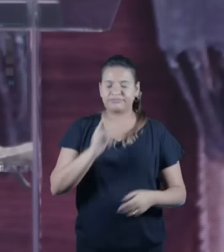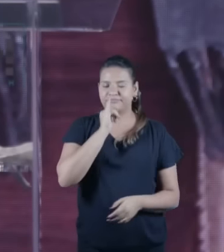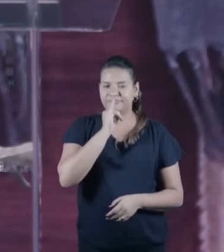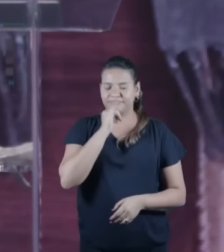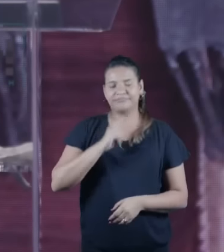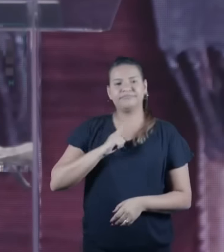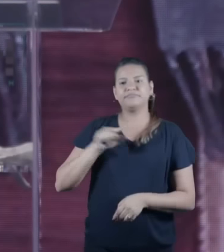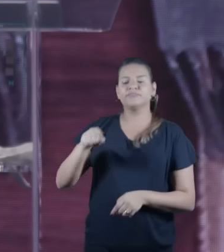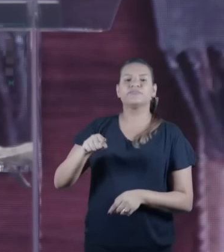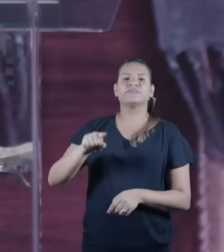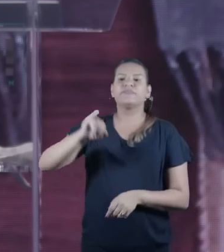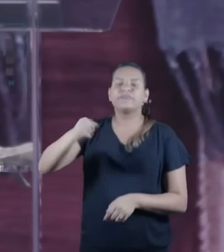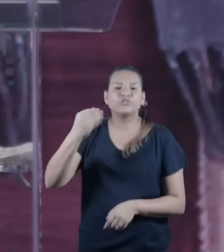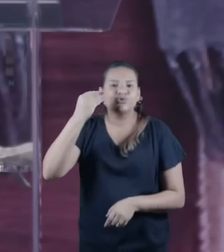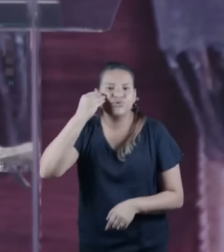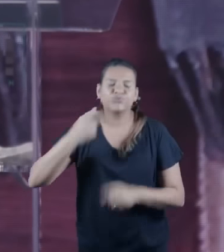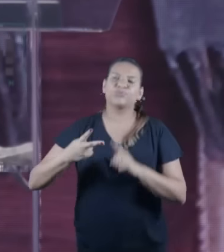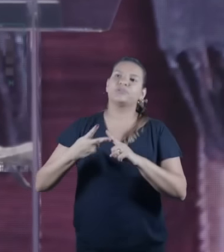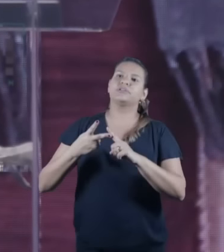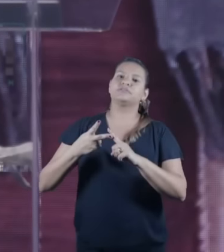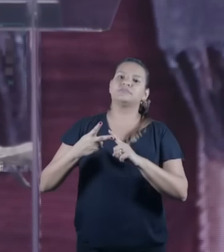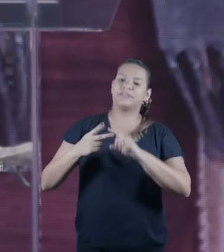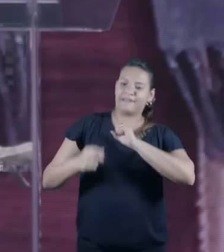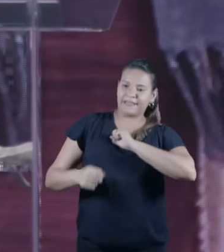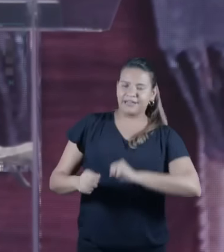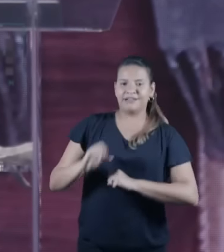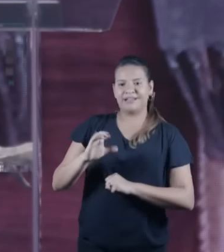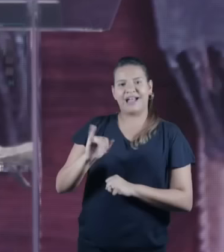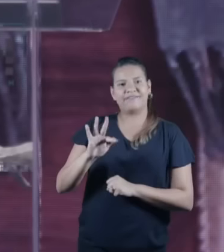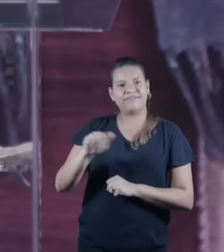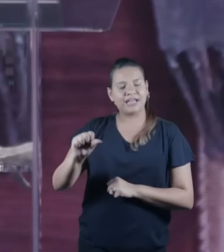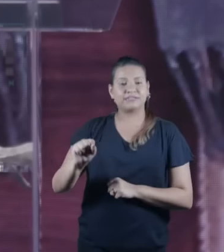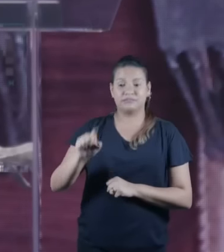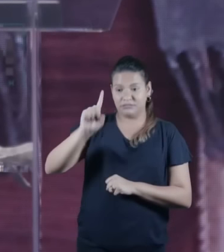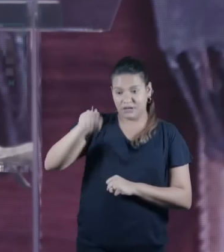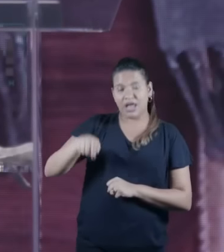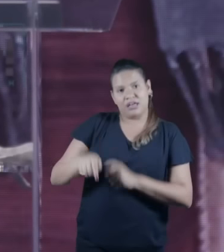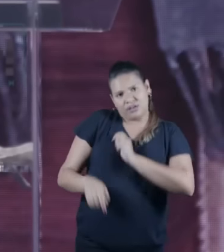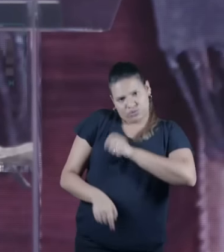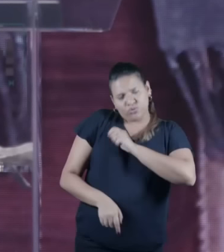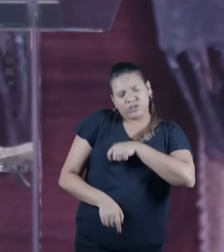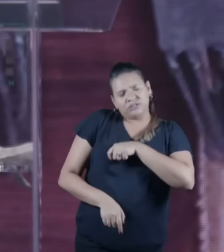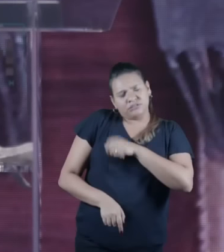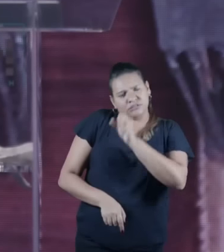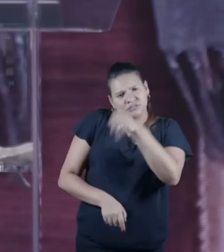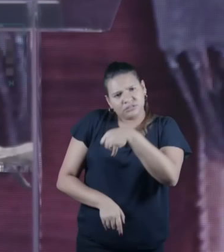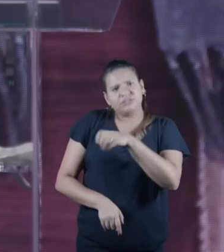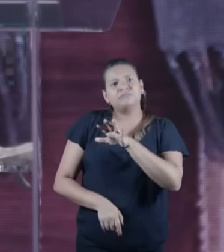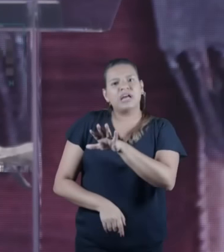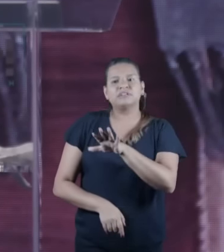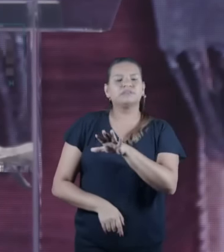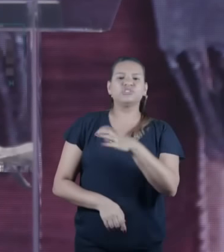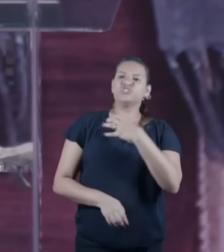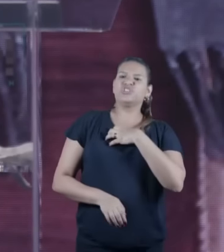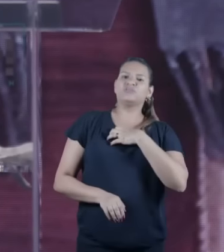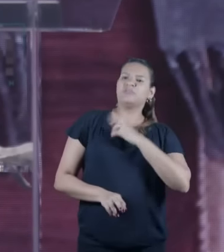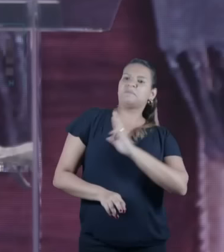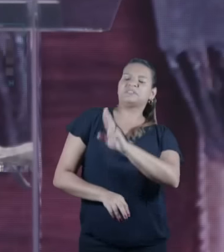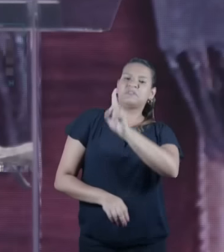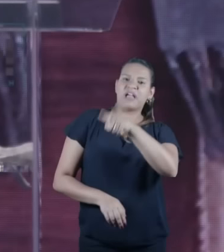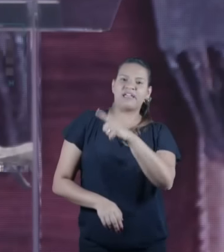sempre haviam pessoas ruins e eles usavam e olhavam para eles e diziam esses são os judeus Jesus não é ó Jesus está aqui